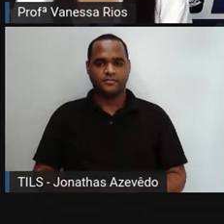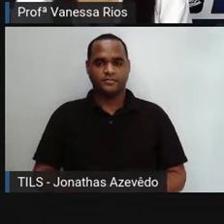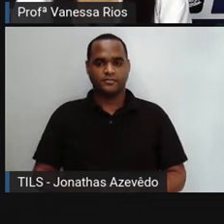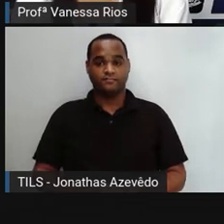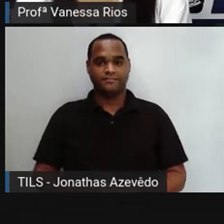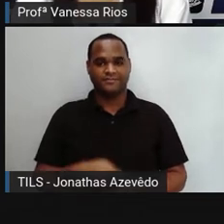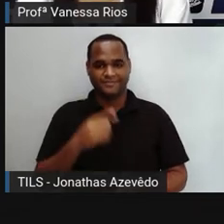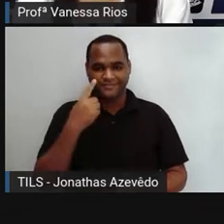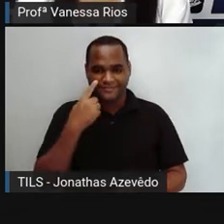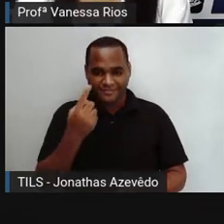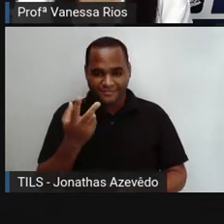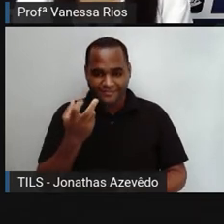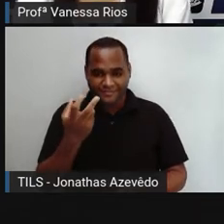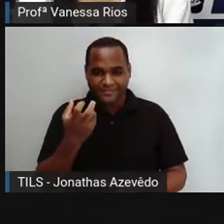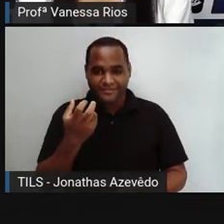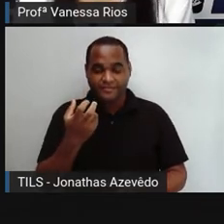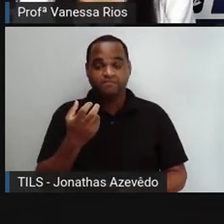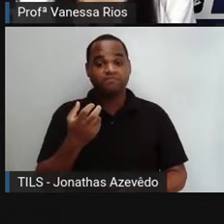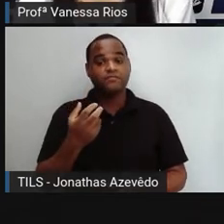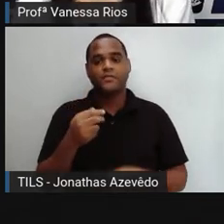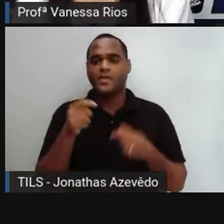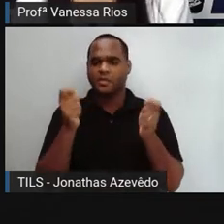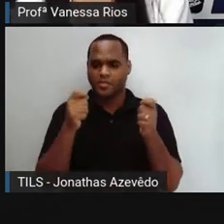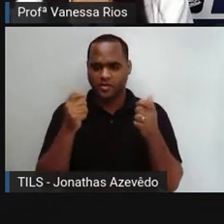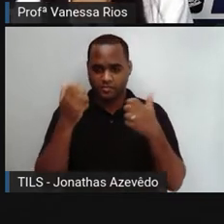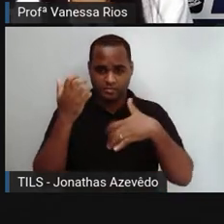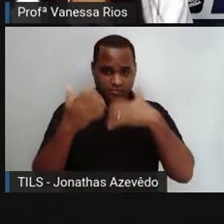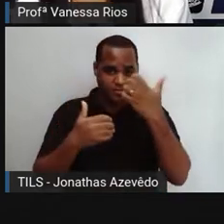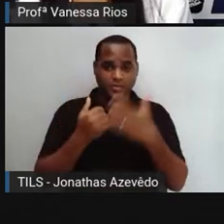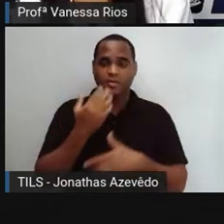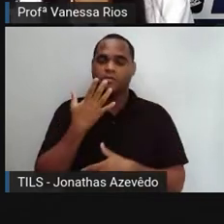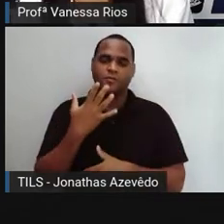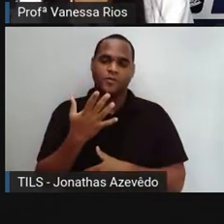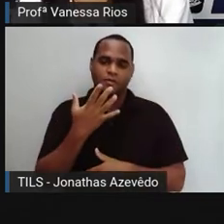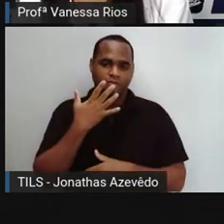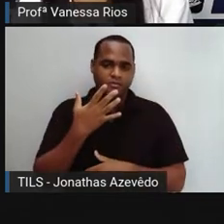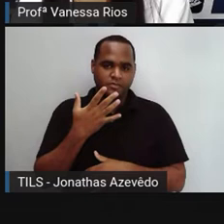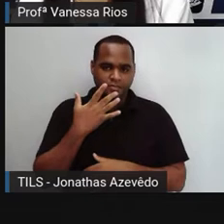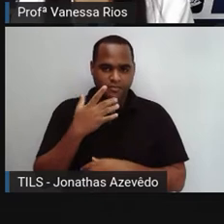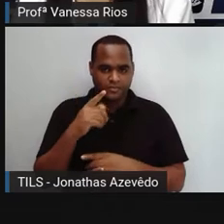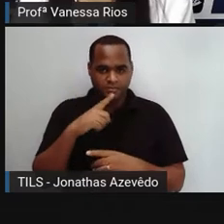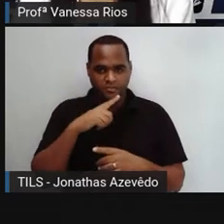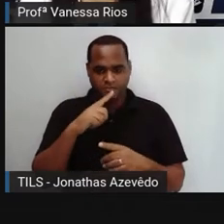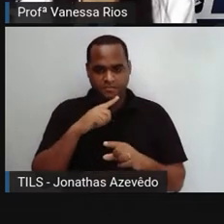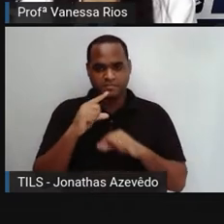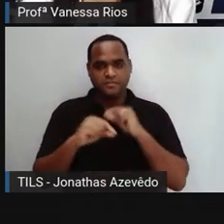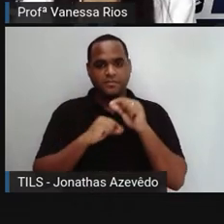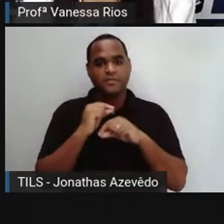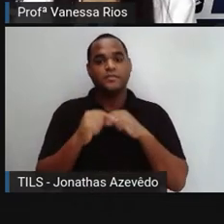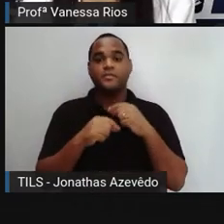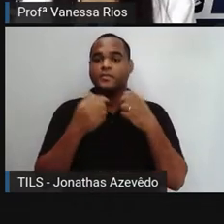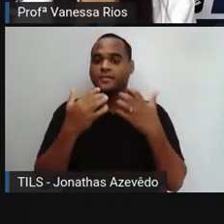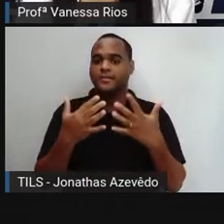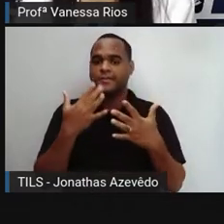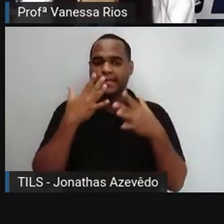Estão percebendo aí? Vocês podem falar das cores, não é? Então, aí, se a Pró tivesse que fazer uma descrição, como é que a